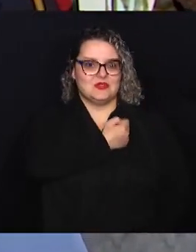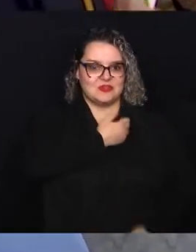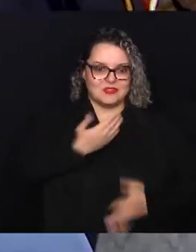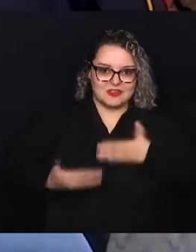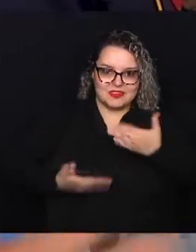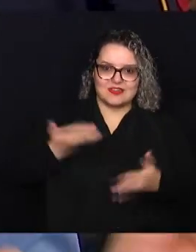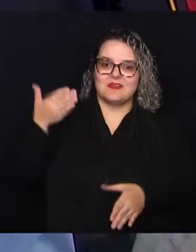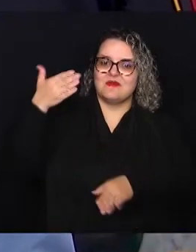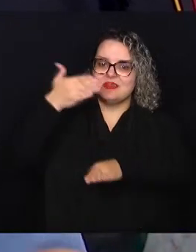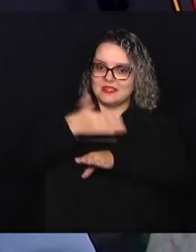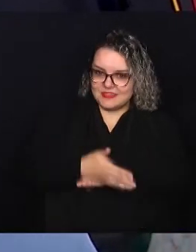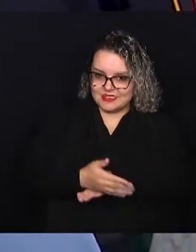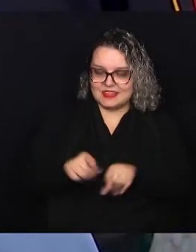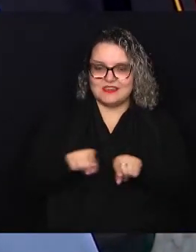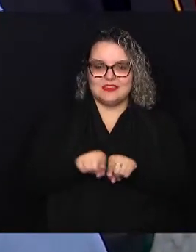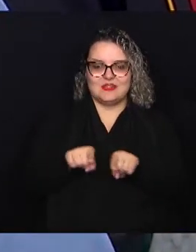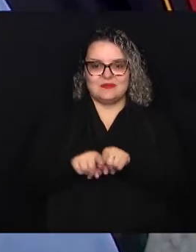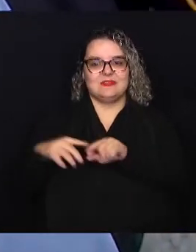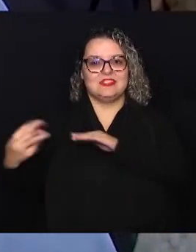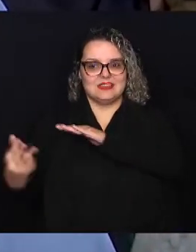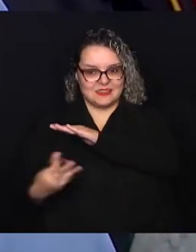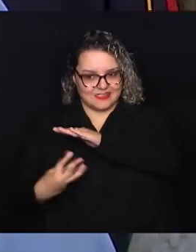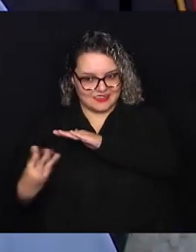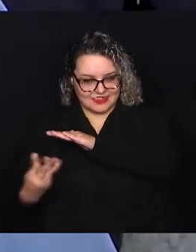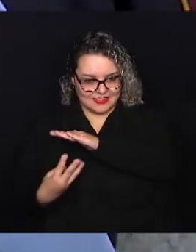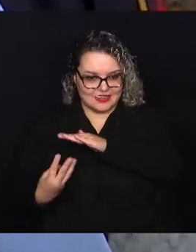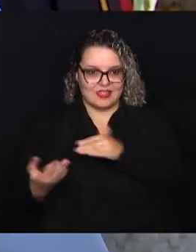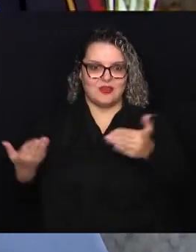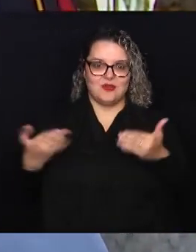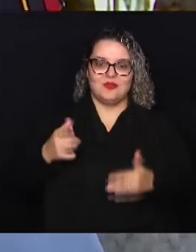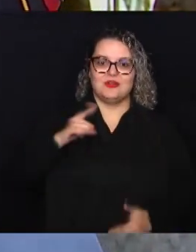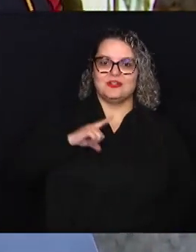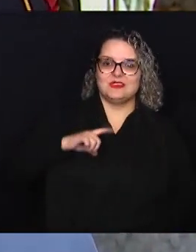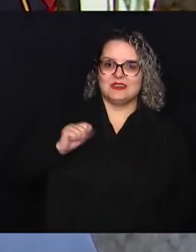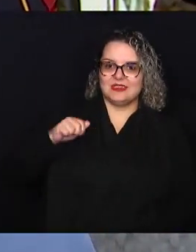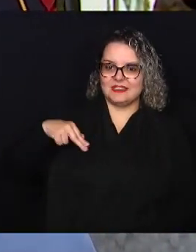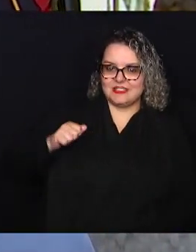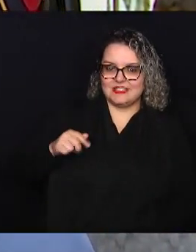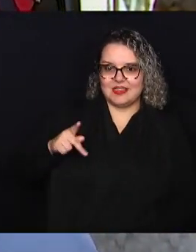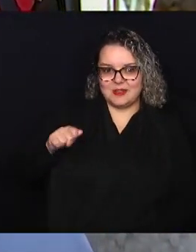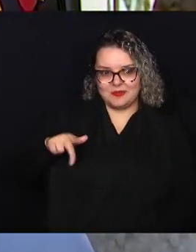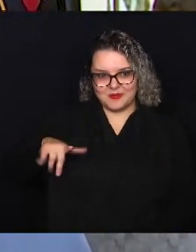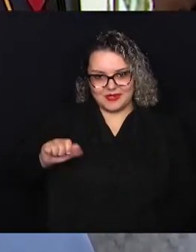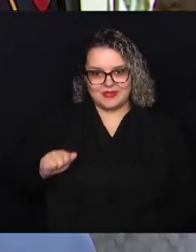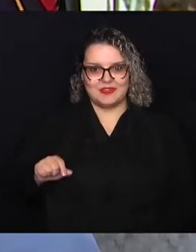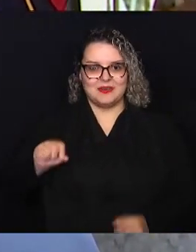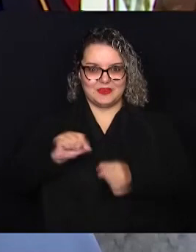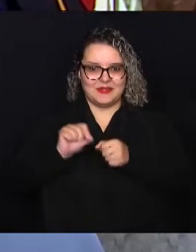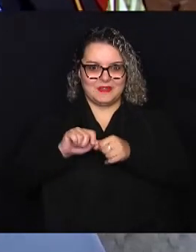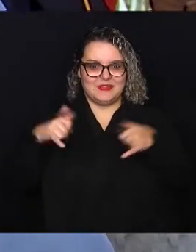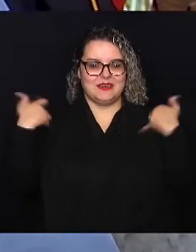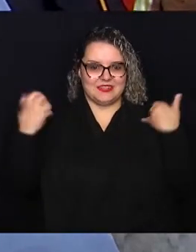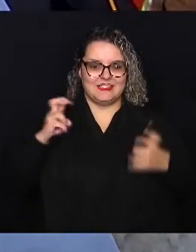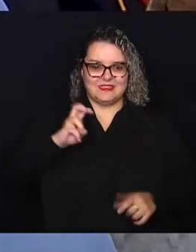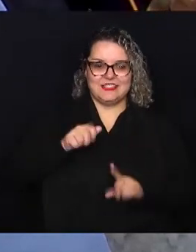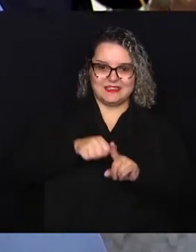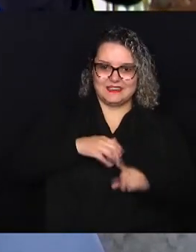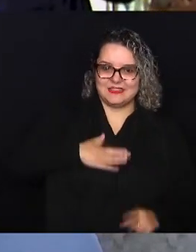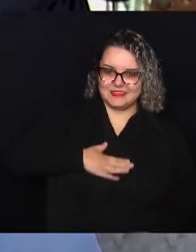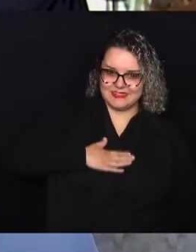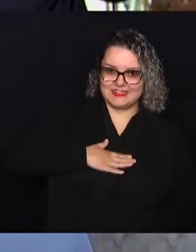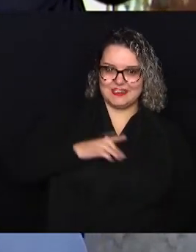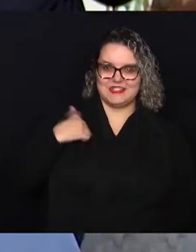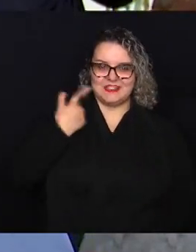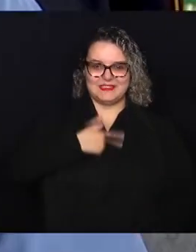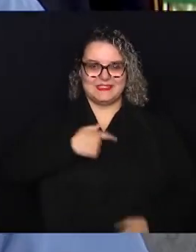participando inclusive terceirizados Hoje nós temos a Ana Paula que também fez aniversário dia 5 de agosto a